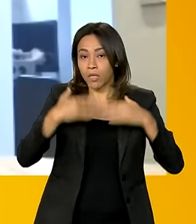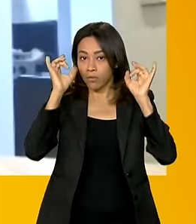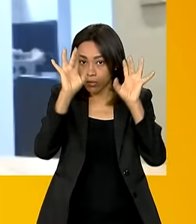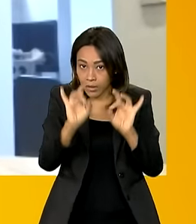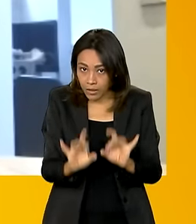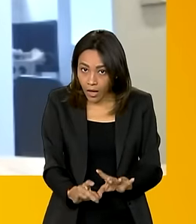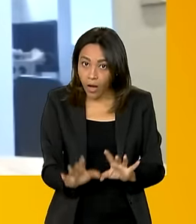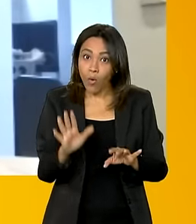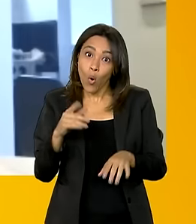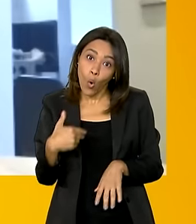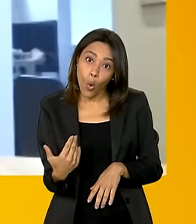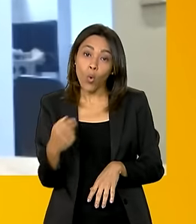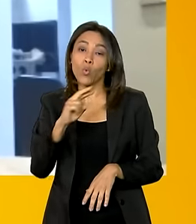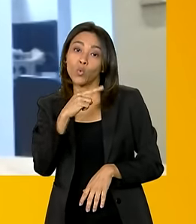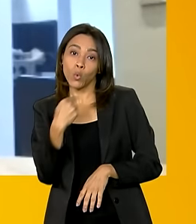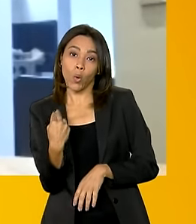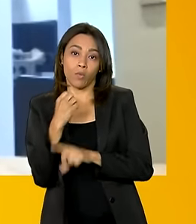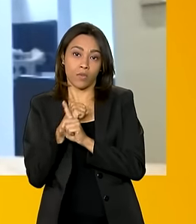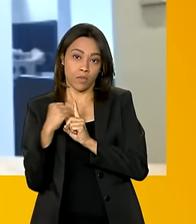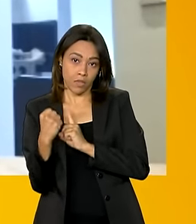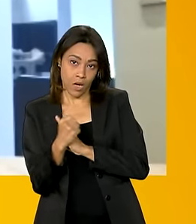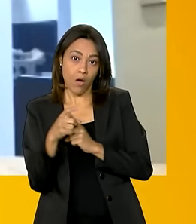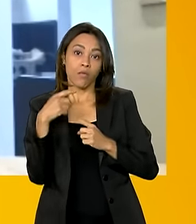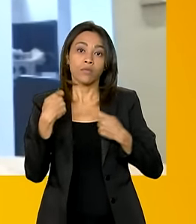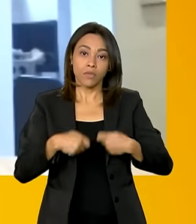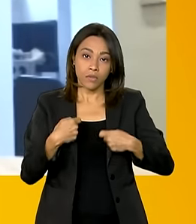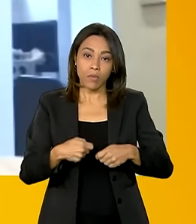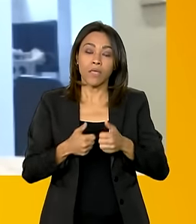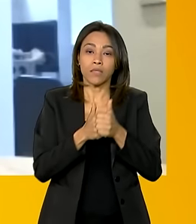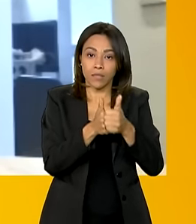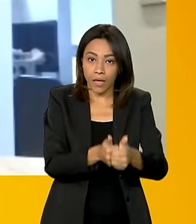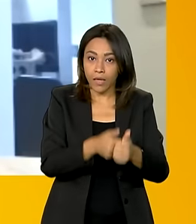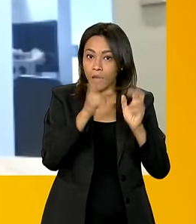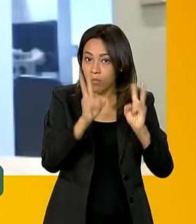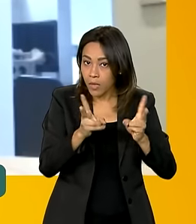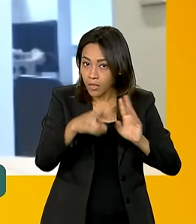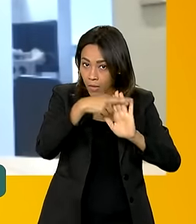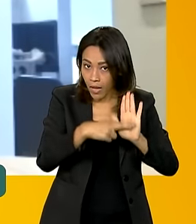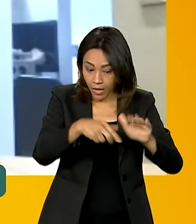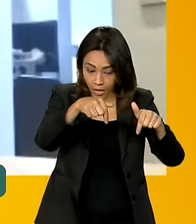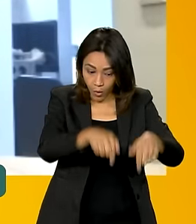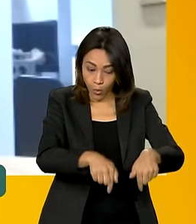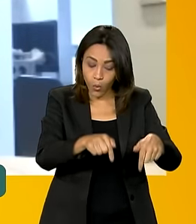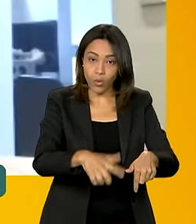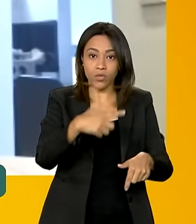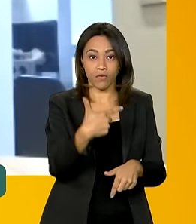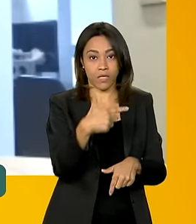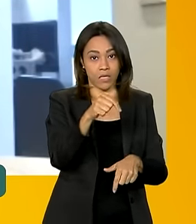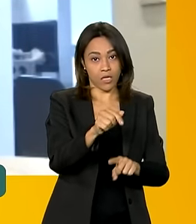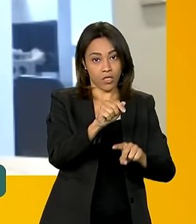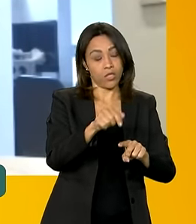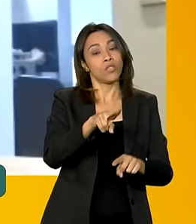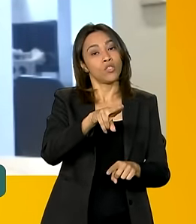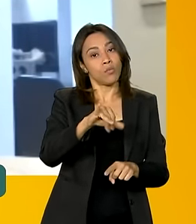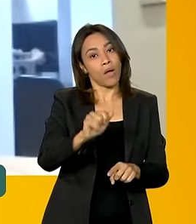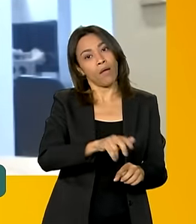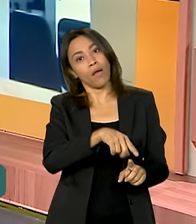nome social, também deve seguir esse mesmo período, do dia 27 de maio, hoje, até o dia 6 de junho.